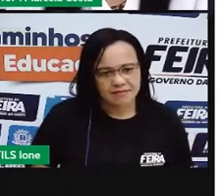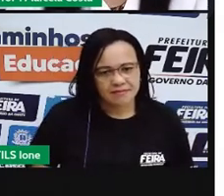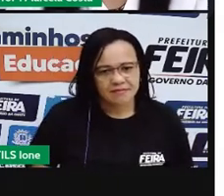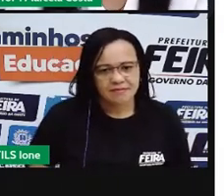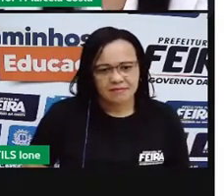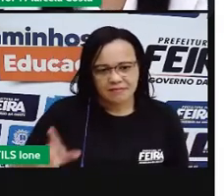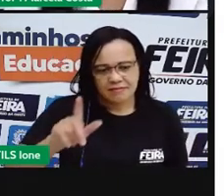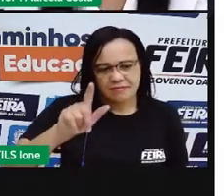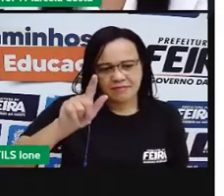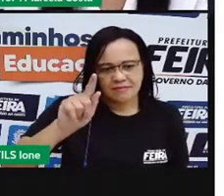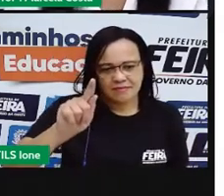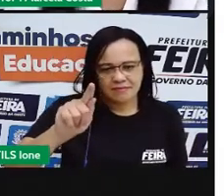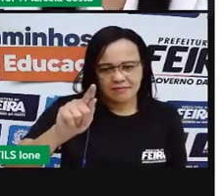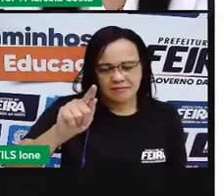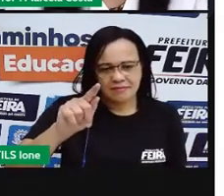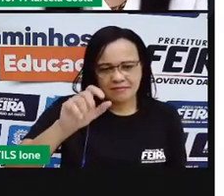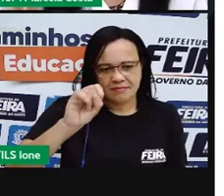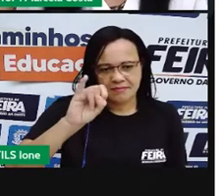Girafa.